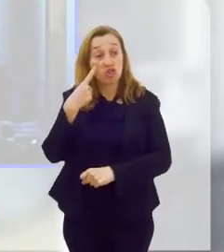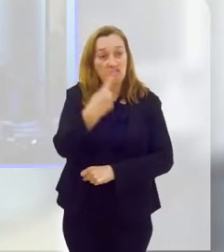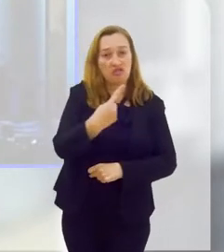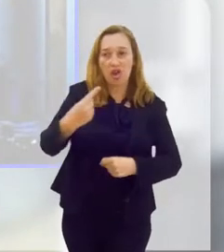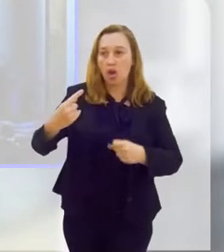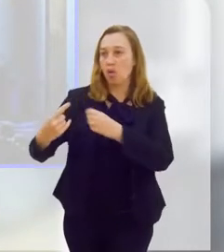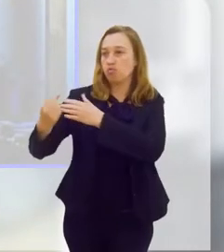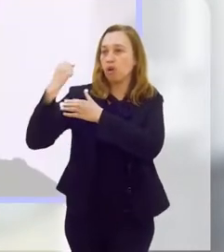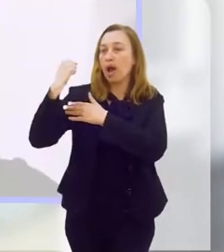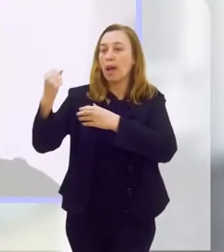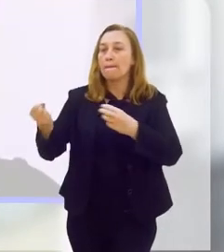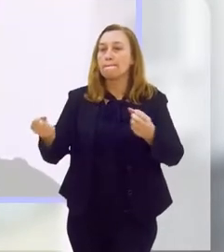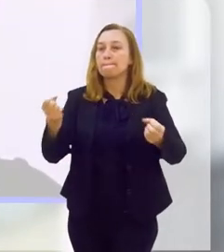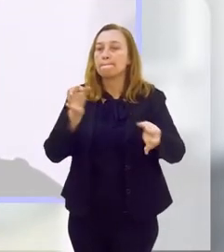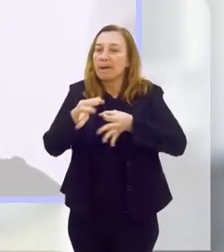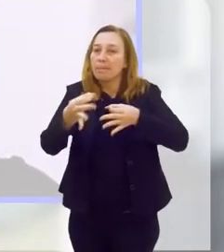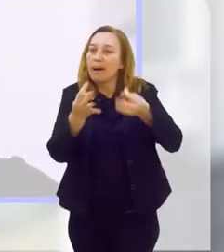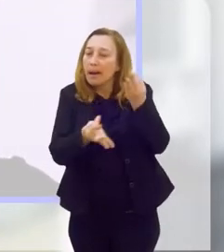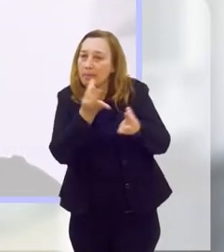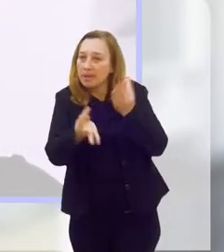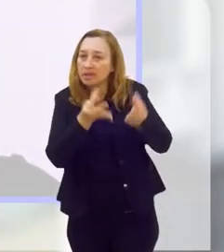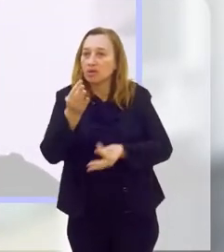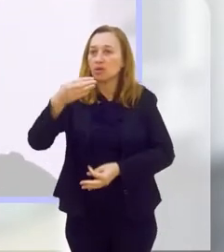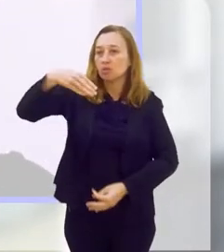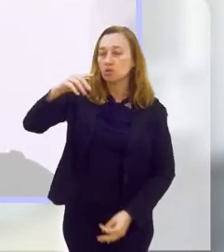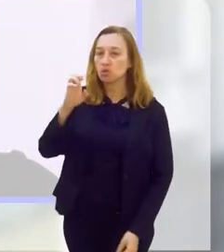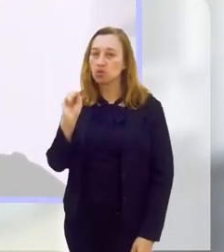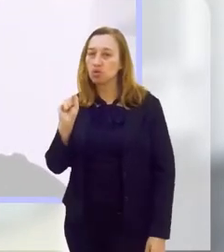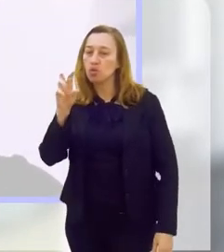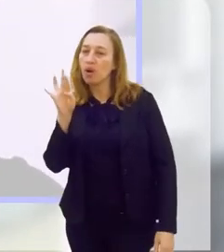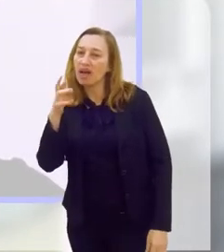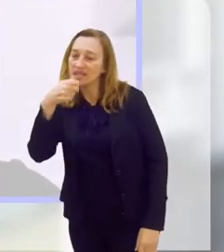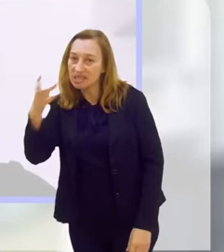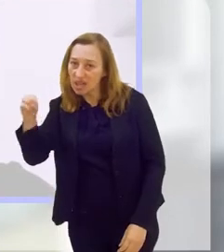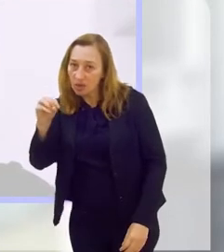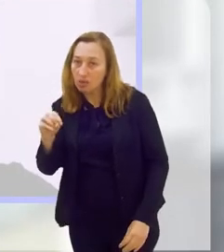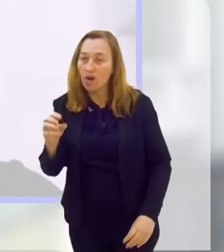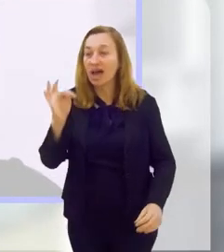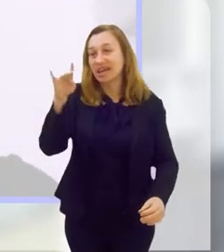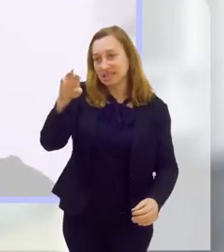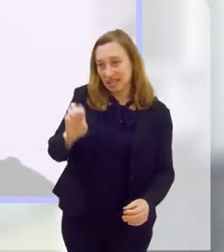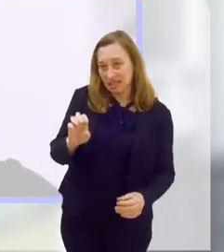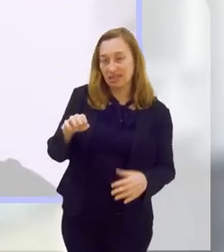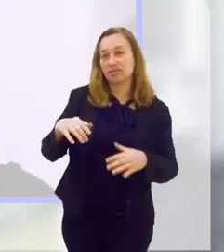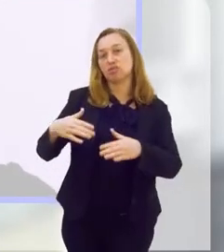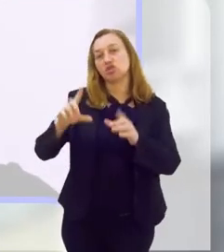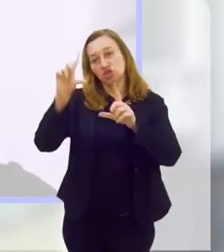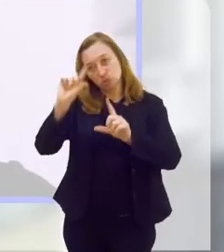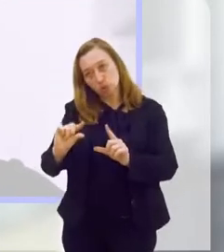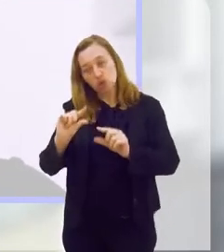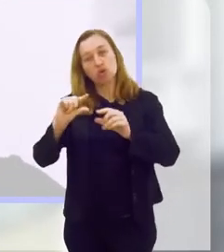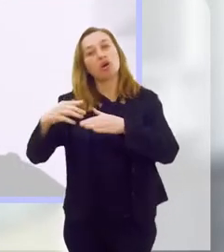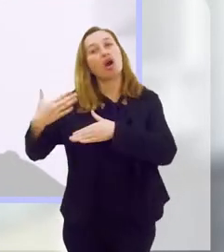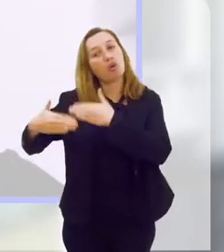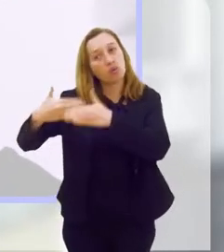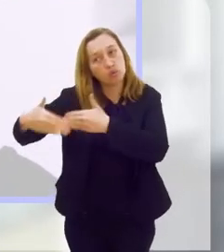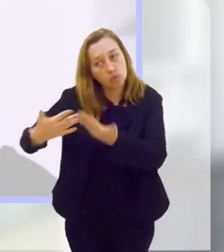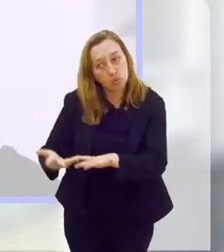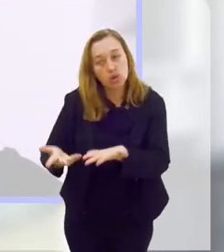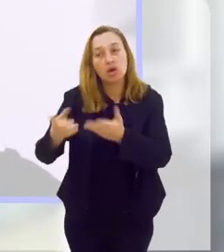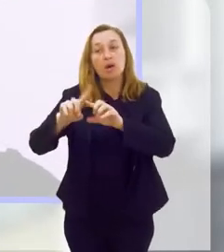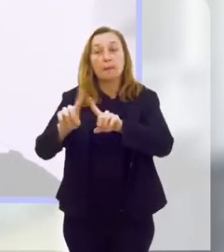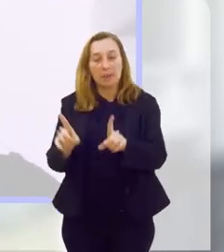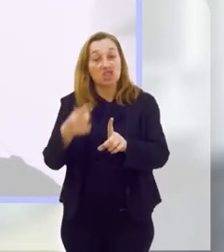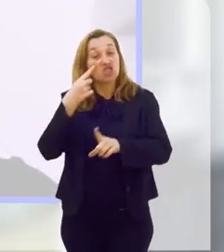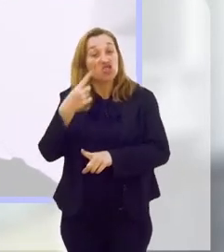musculação relacionada à estética. Lógico, diminuiu muito ao longo dos anos, mas ainda